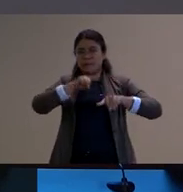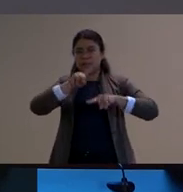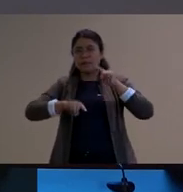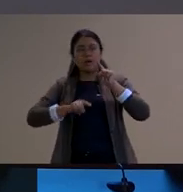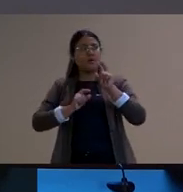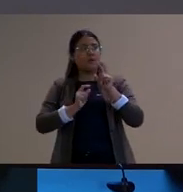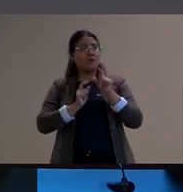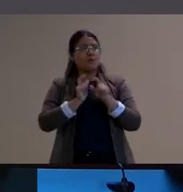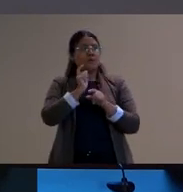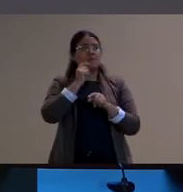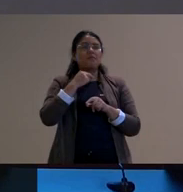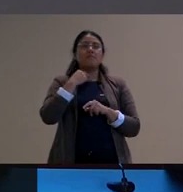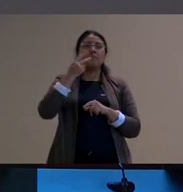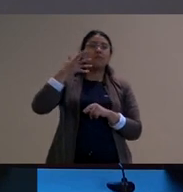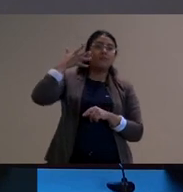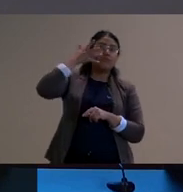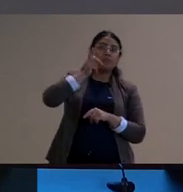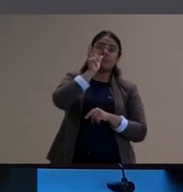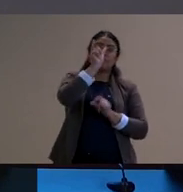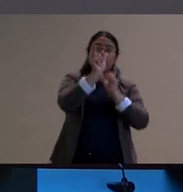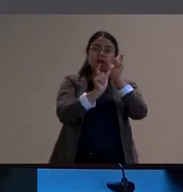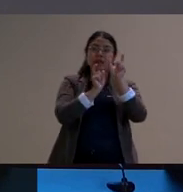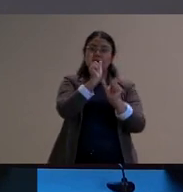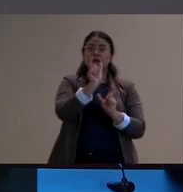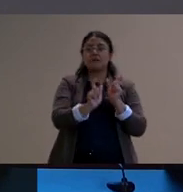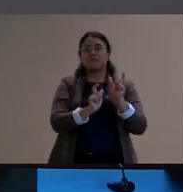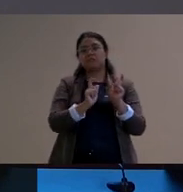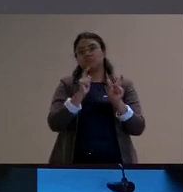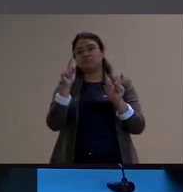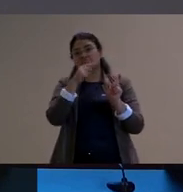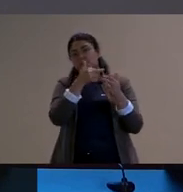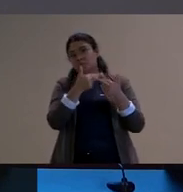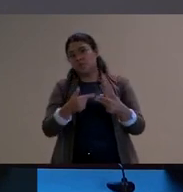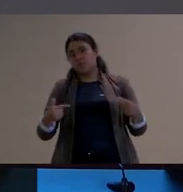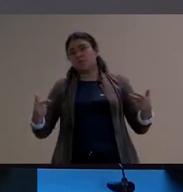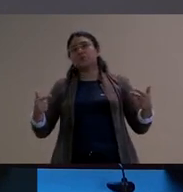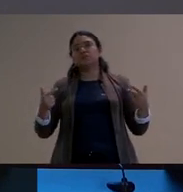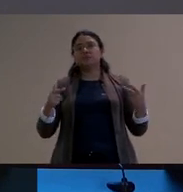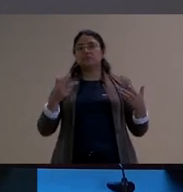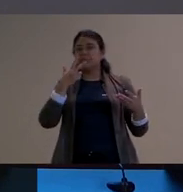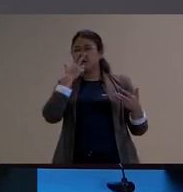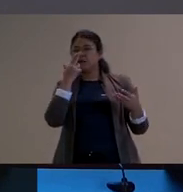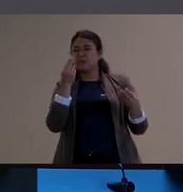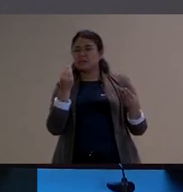enfim mesmo que algumas coisas ainda pareçam um pouco